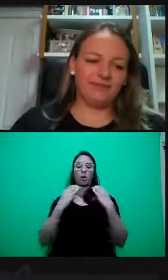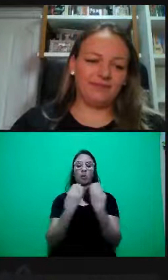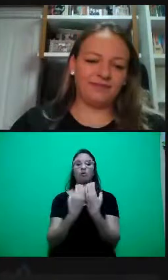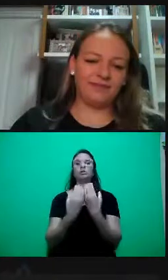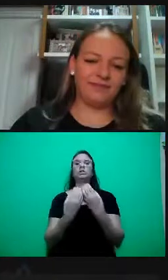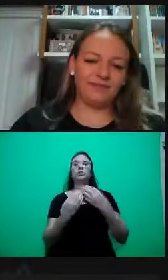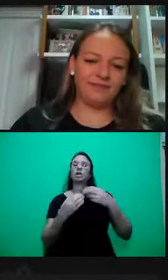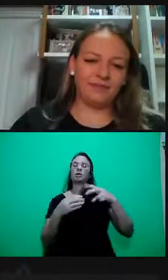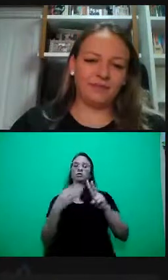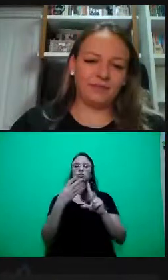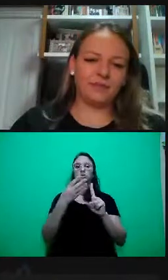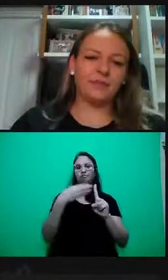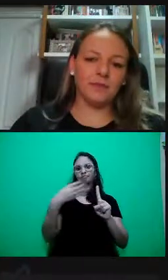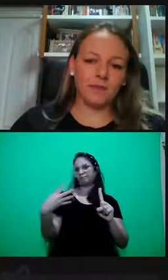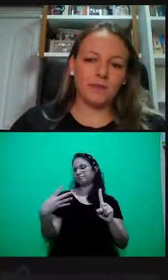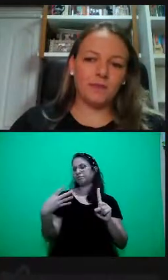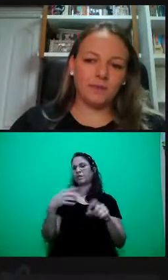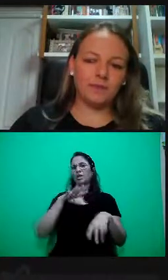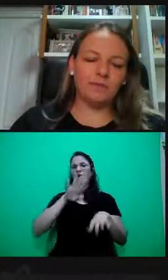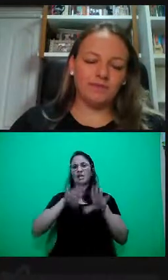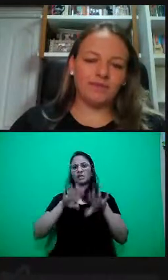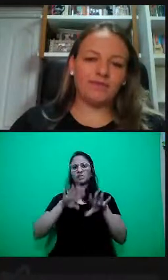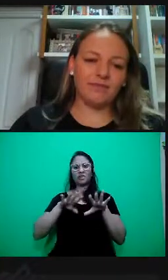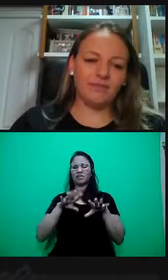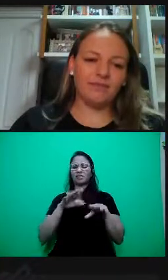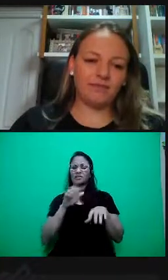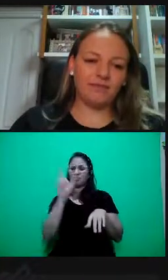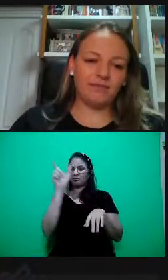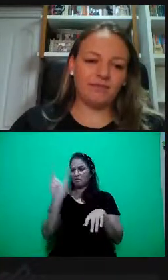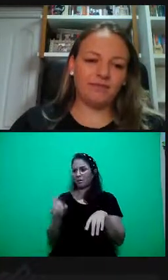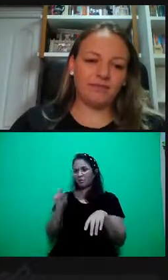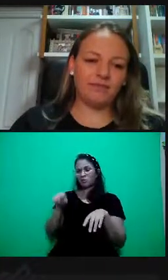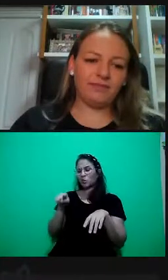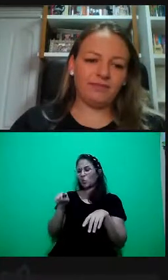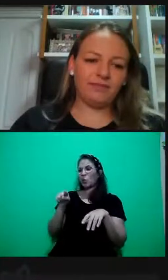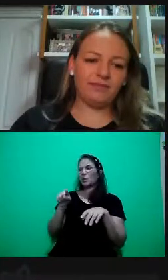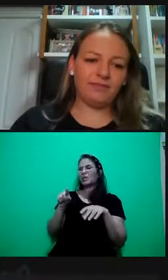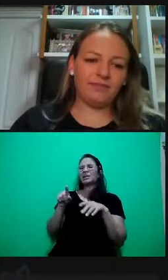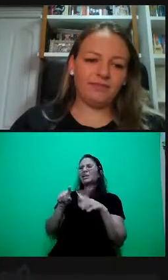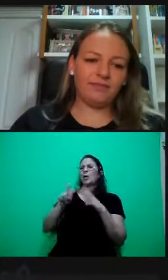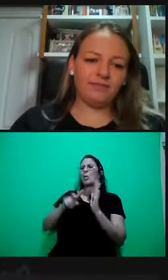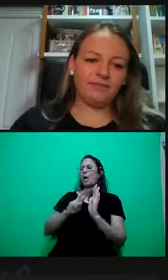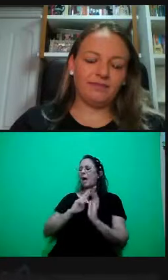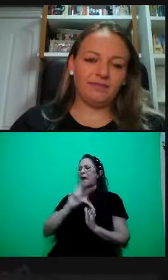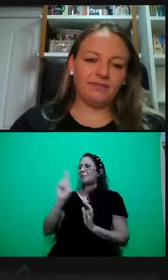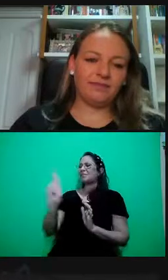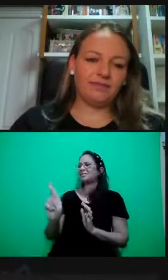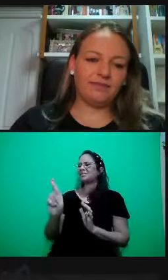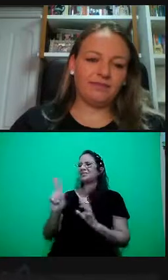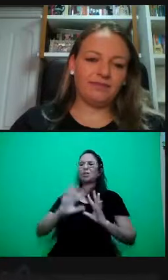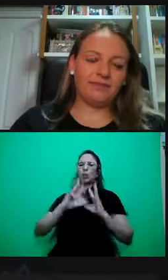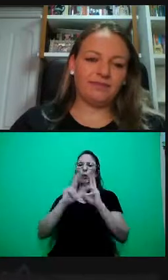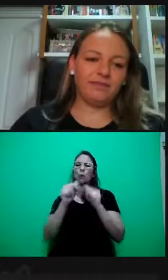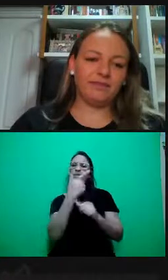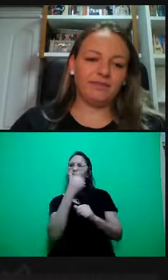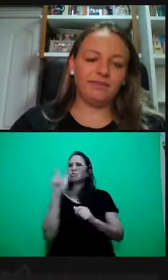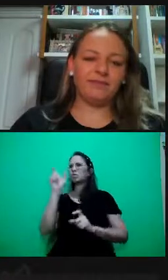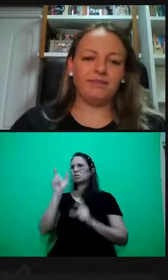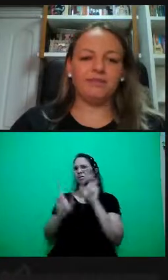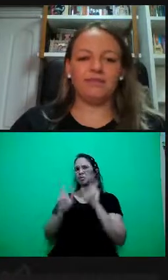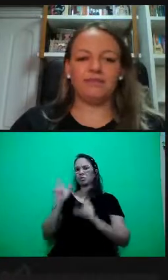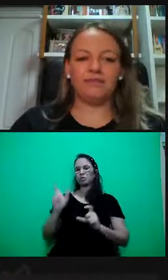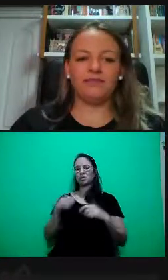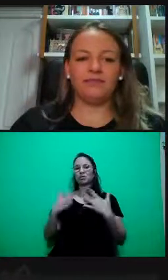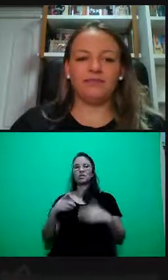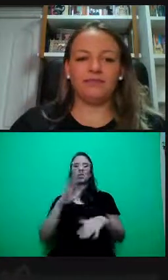falar por todas as pessoas. E aí, aquela discussão, né, de que a gente não pode confundir a pauta com